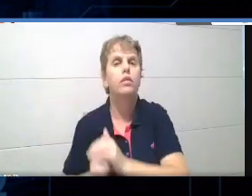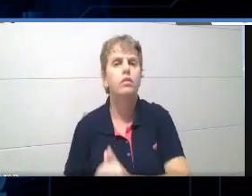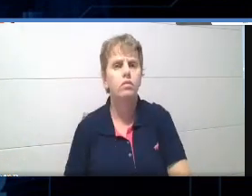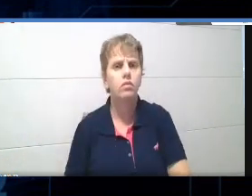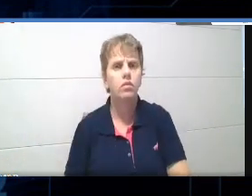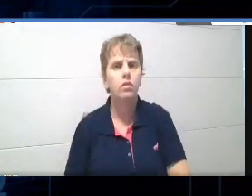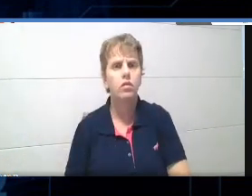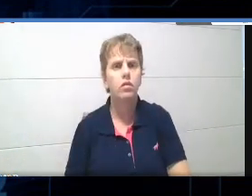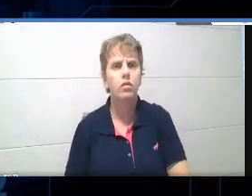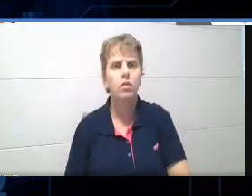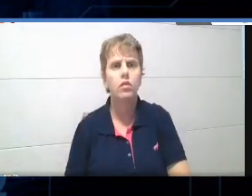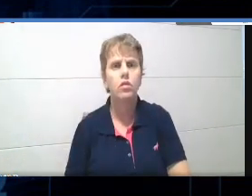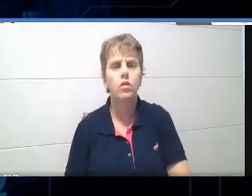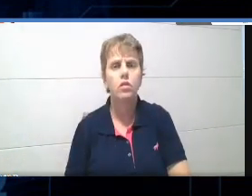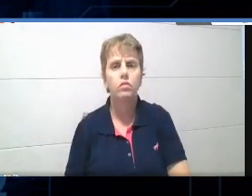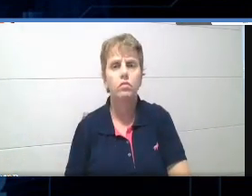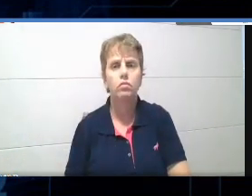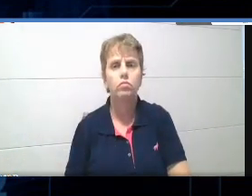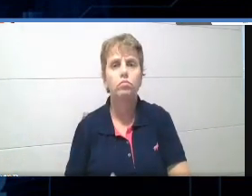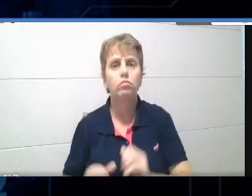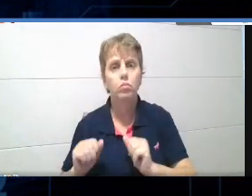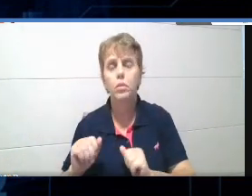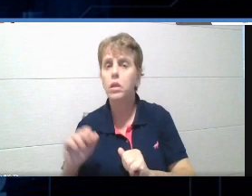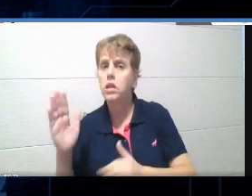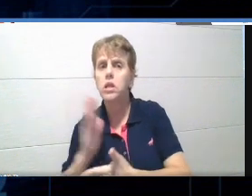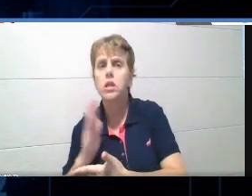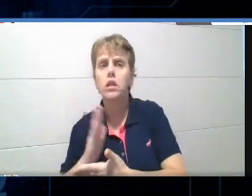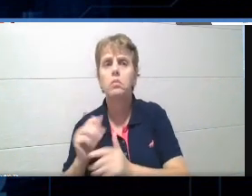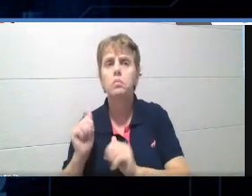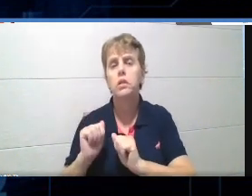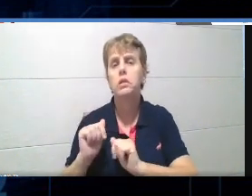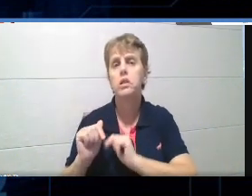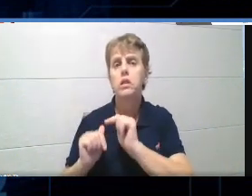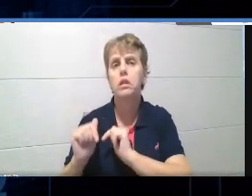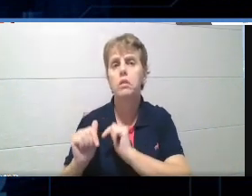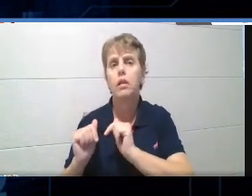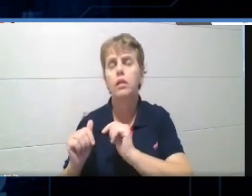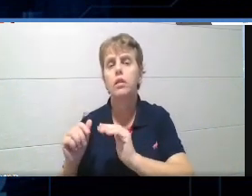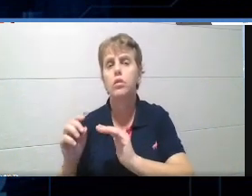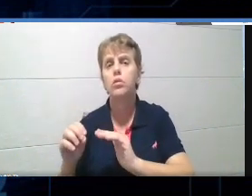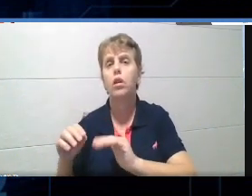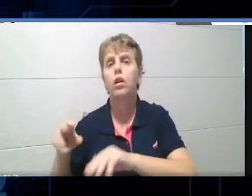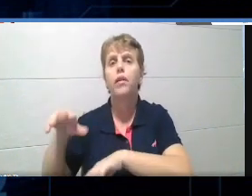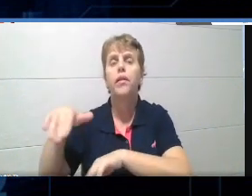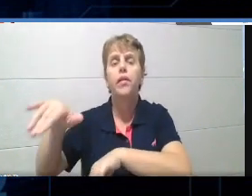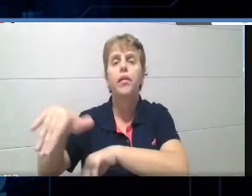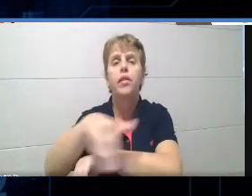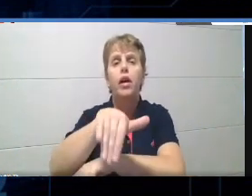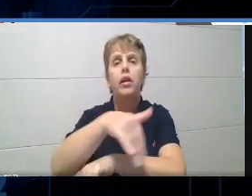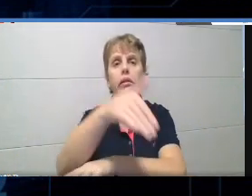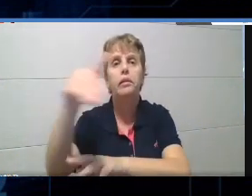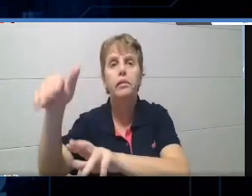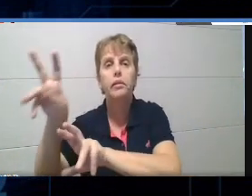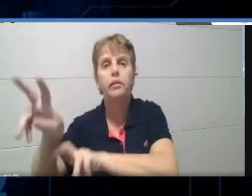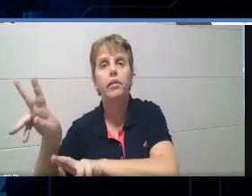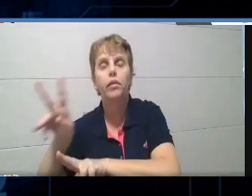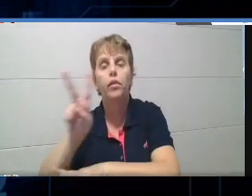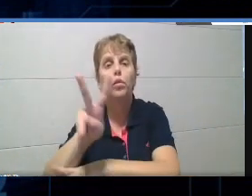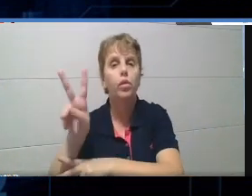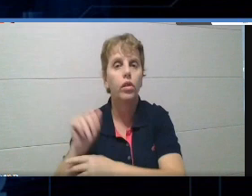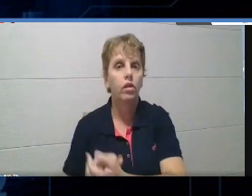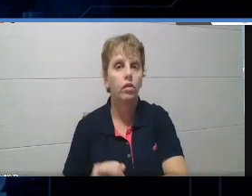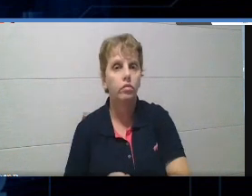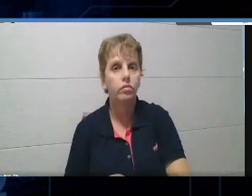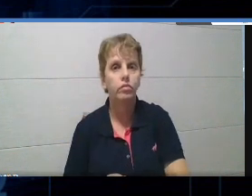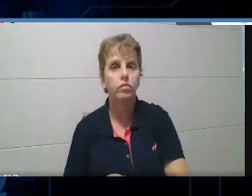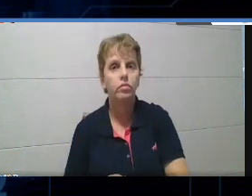empresas, só em jardim, será que ele não pode atuar numa casa? Pode, pode pensar em possibilidade dele, eles foram buscando as informações. Montada essa